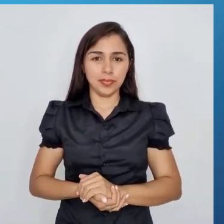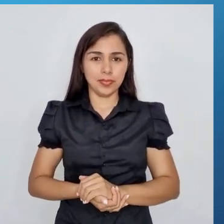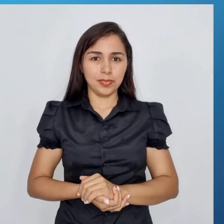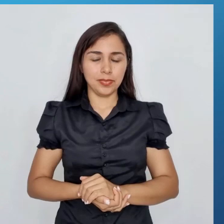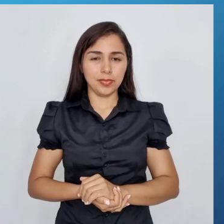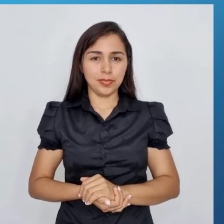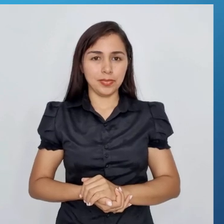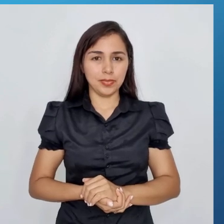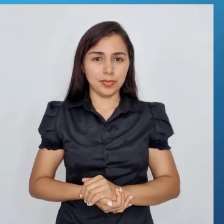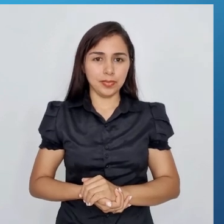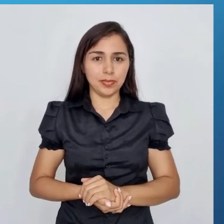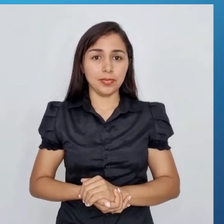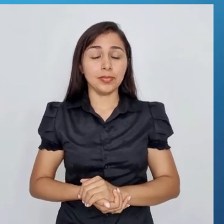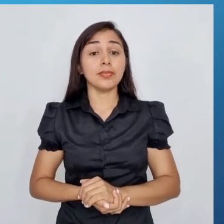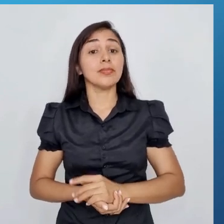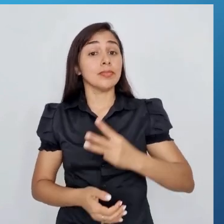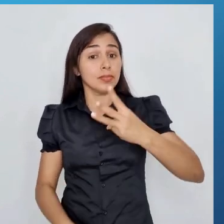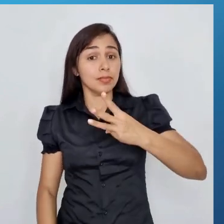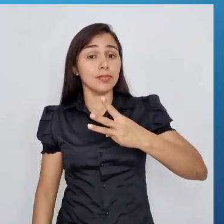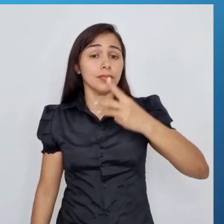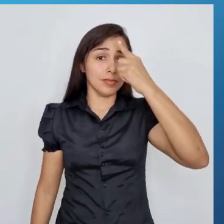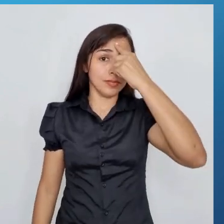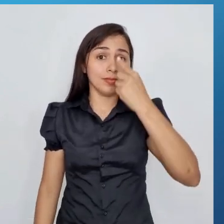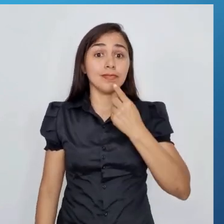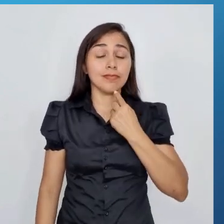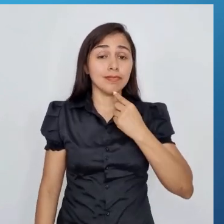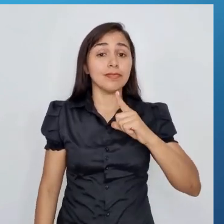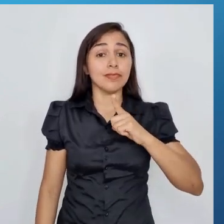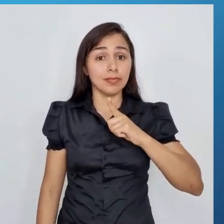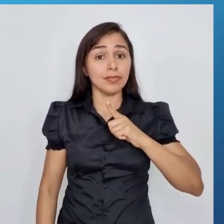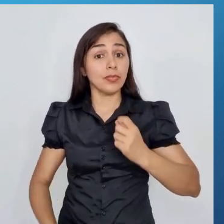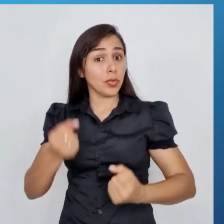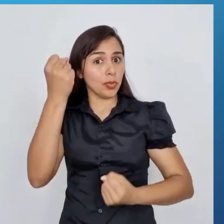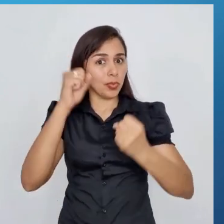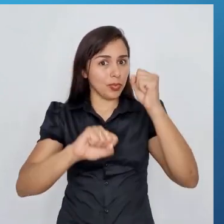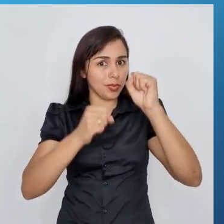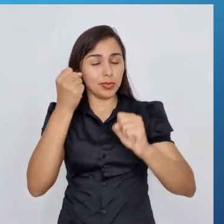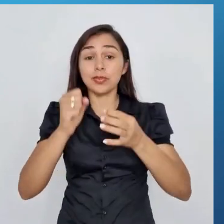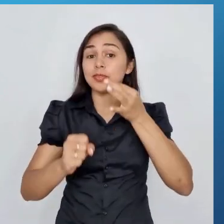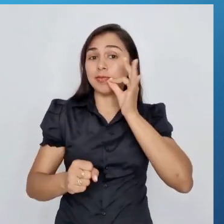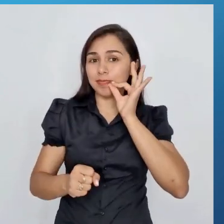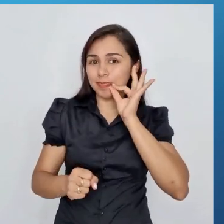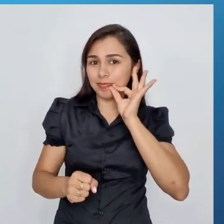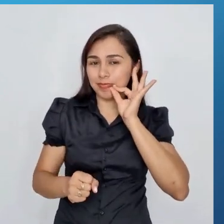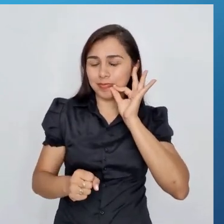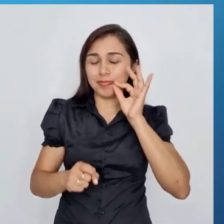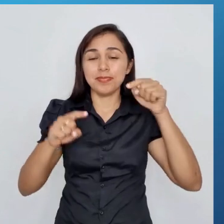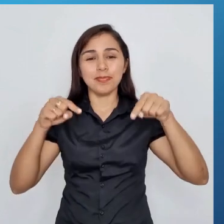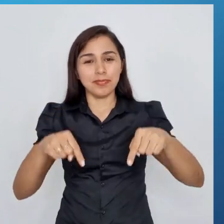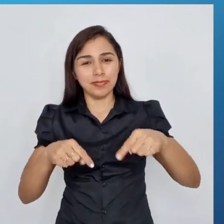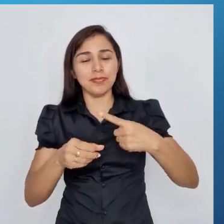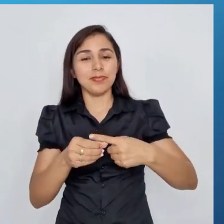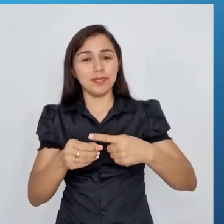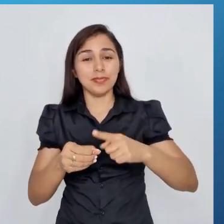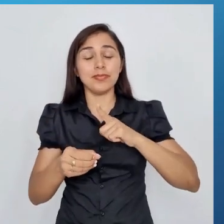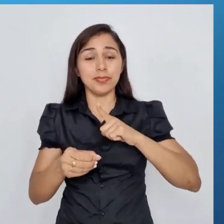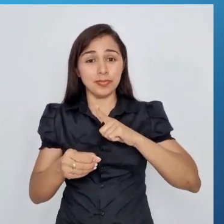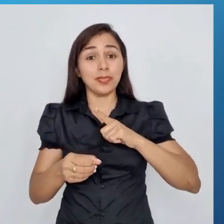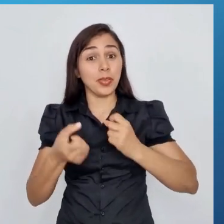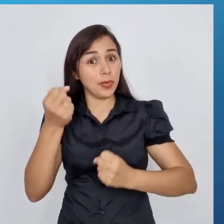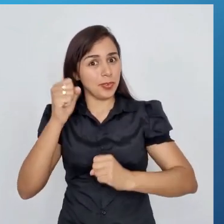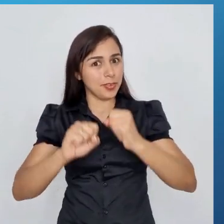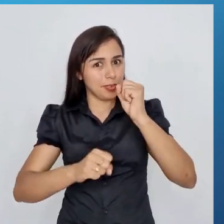Na terceira imagem, a gente tem uma indústria de café. Aqui na nossa cidade, a gente tem uma indústria que produz café